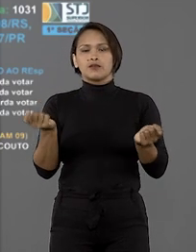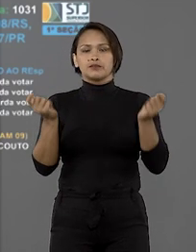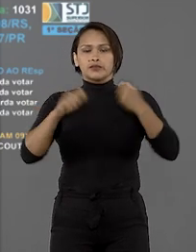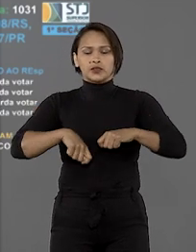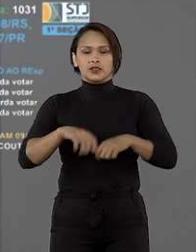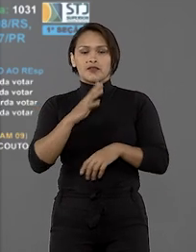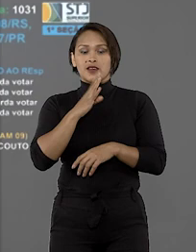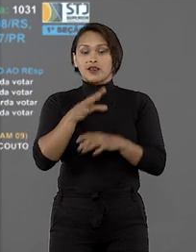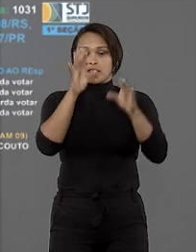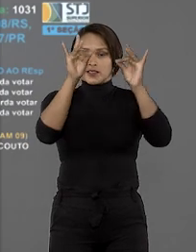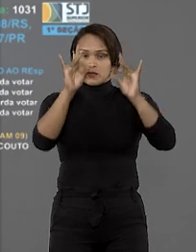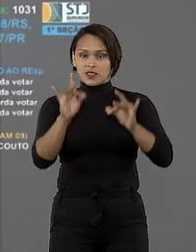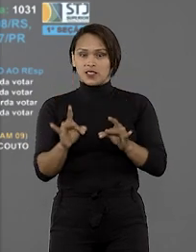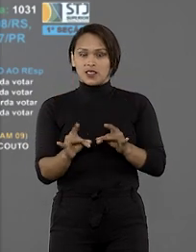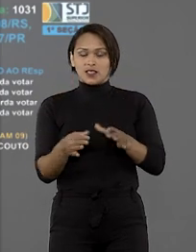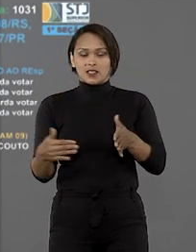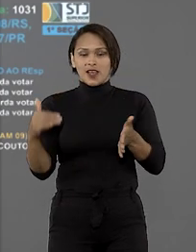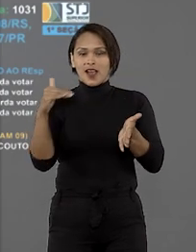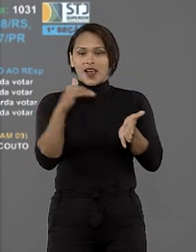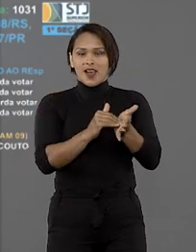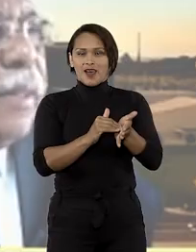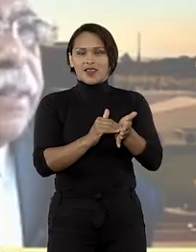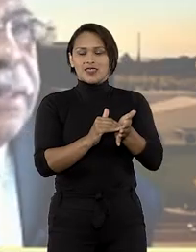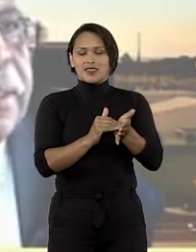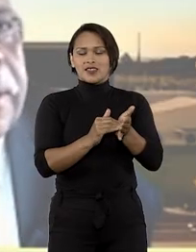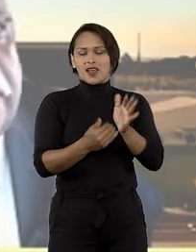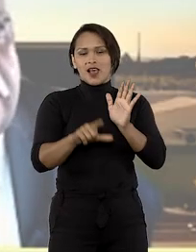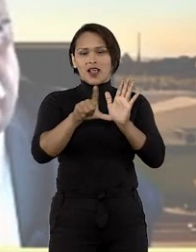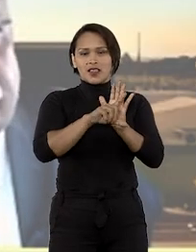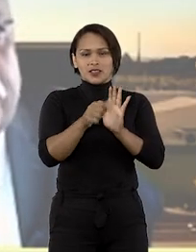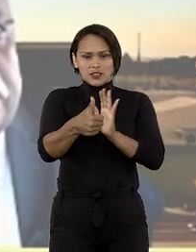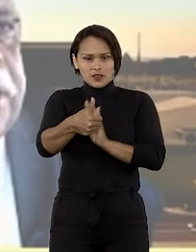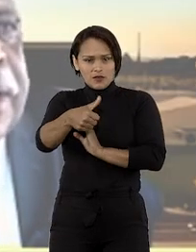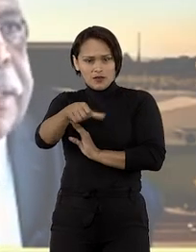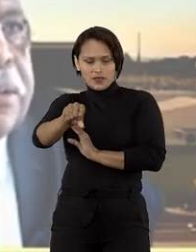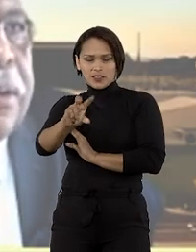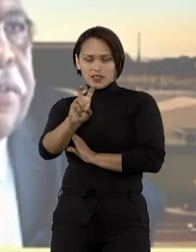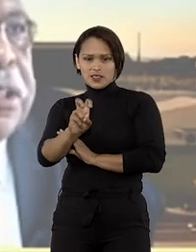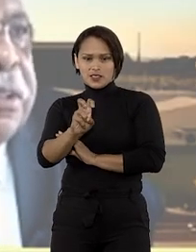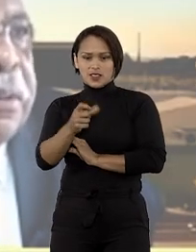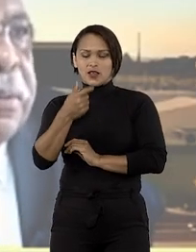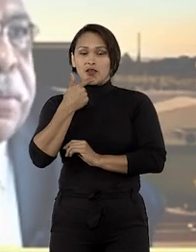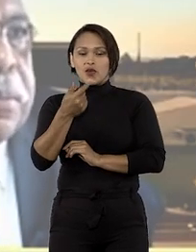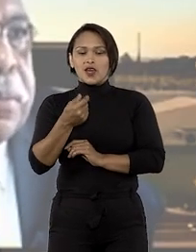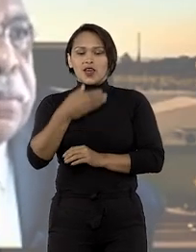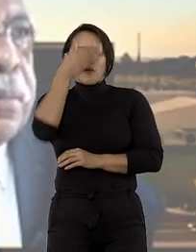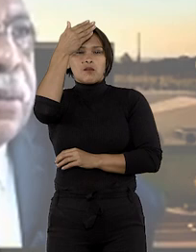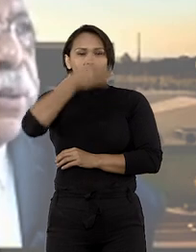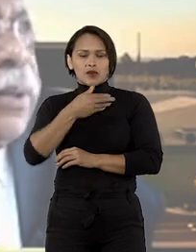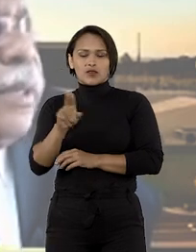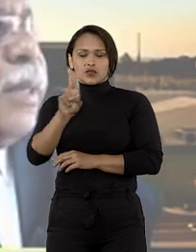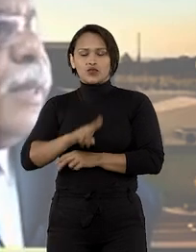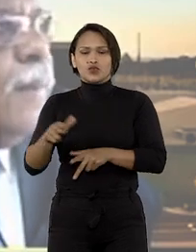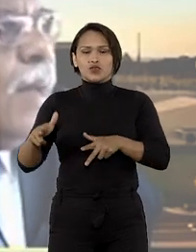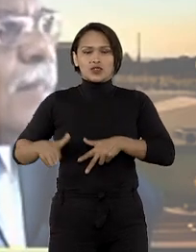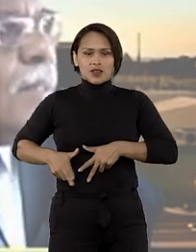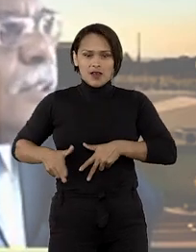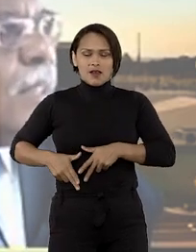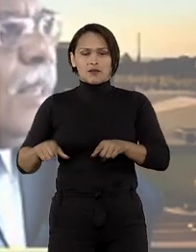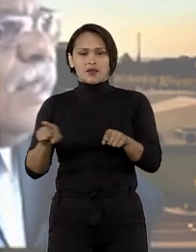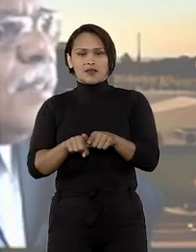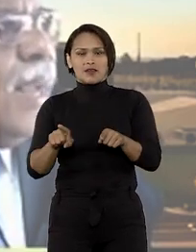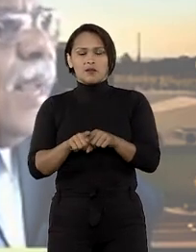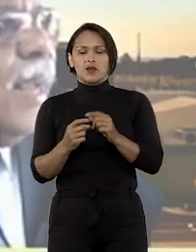reconhecimento da especialidade até o momento da edição da Lei de 1995 e nos casos de comprovação do uso de arma de